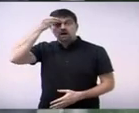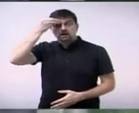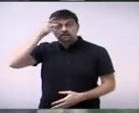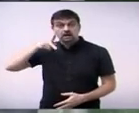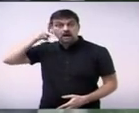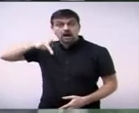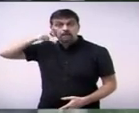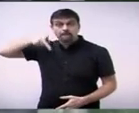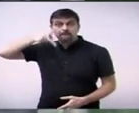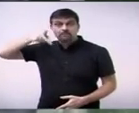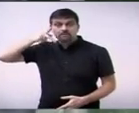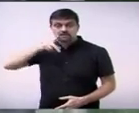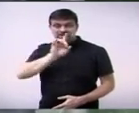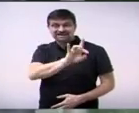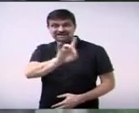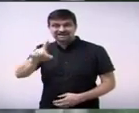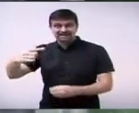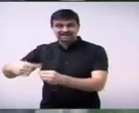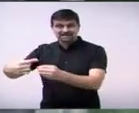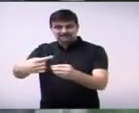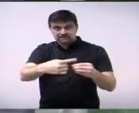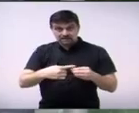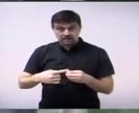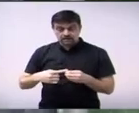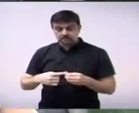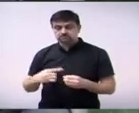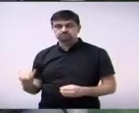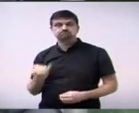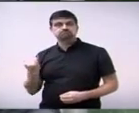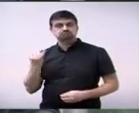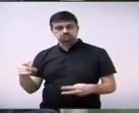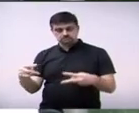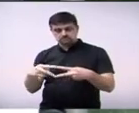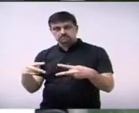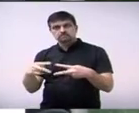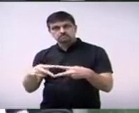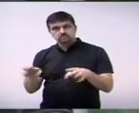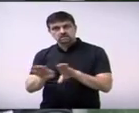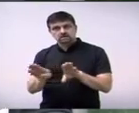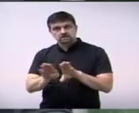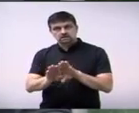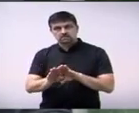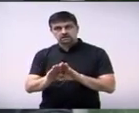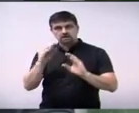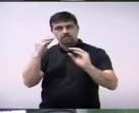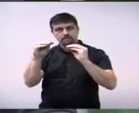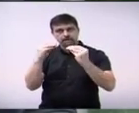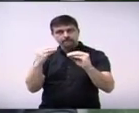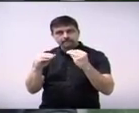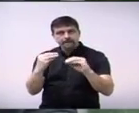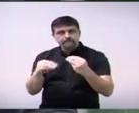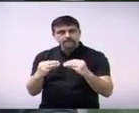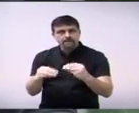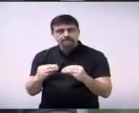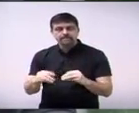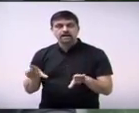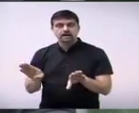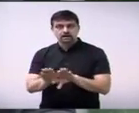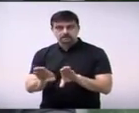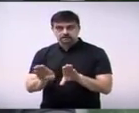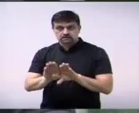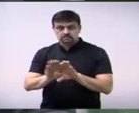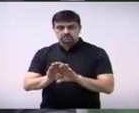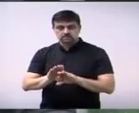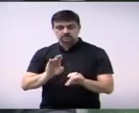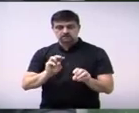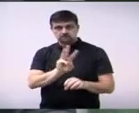cidade então acho importante que Paulínia possa estar participando através de uma inscrição junto à